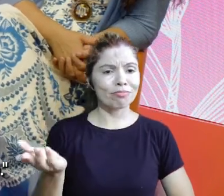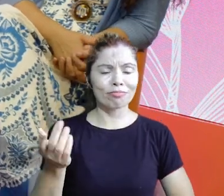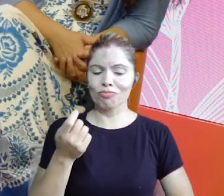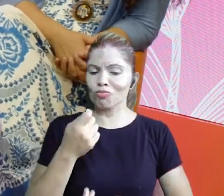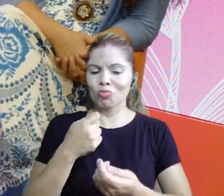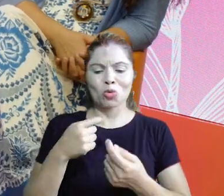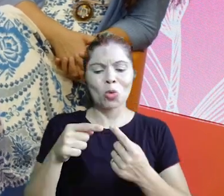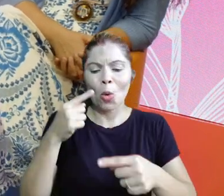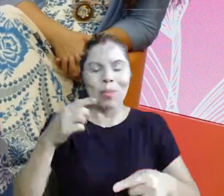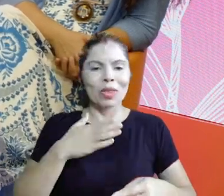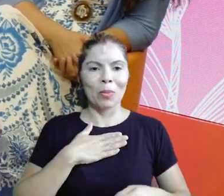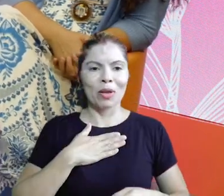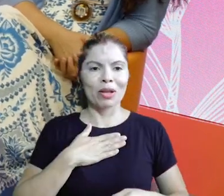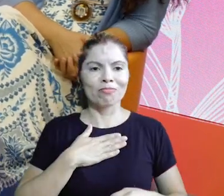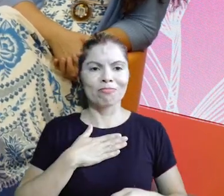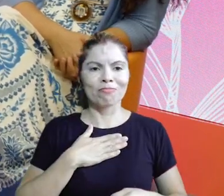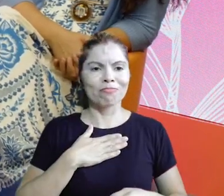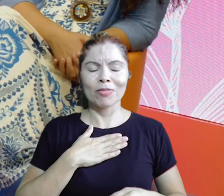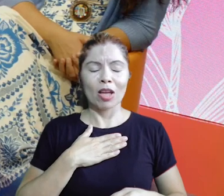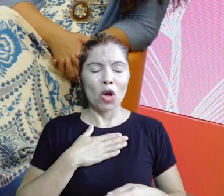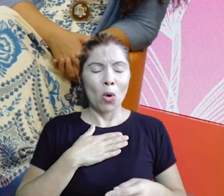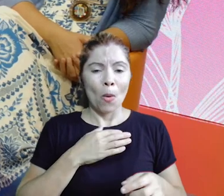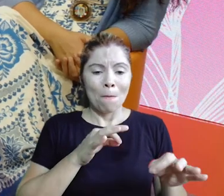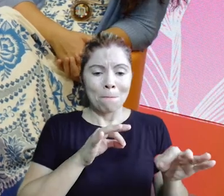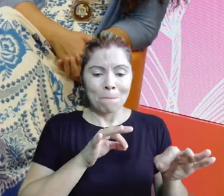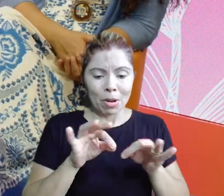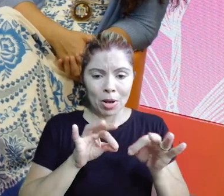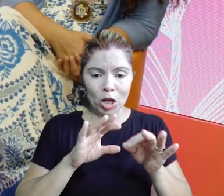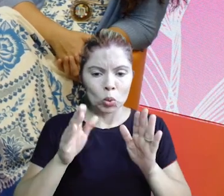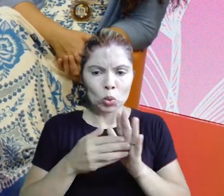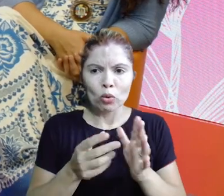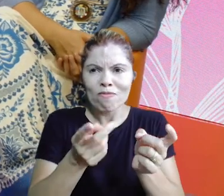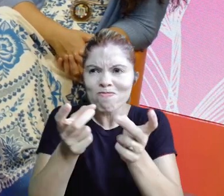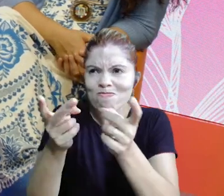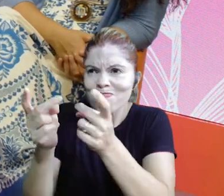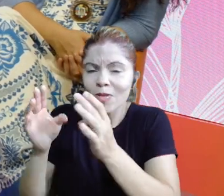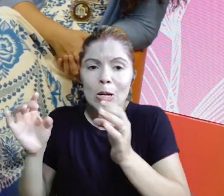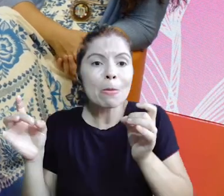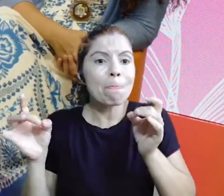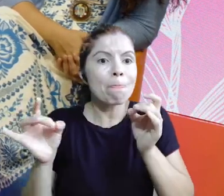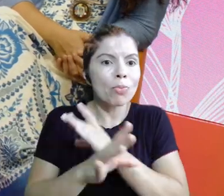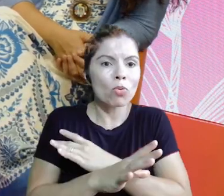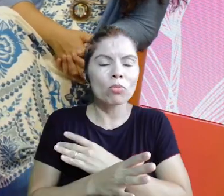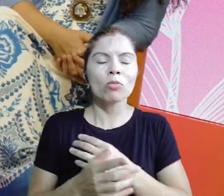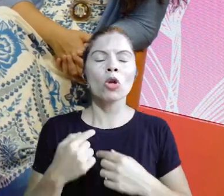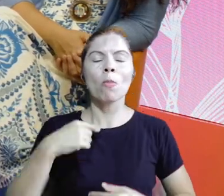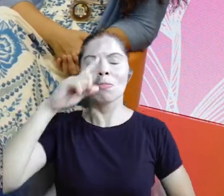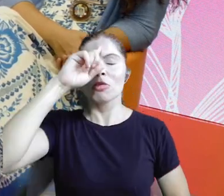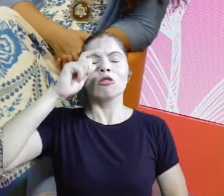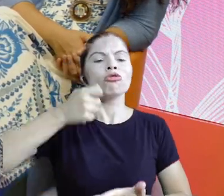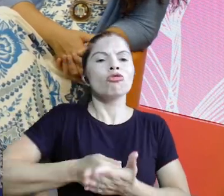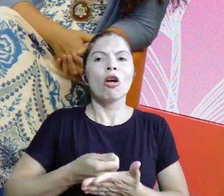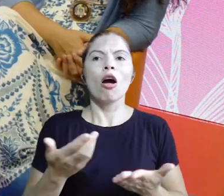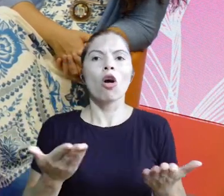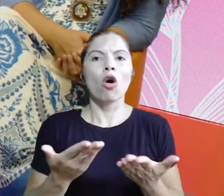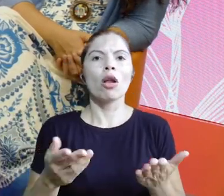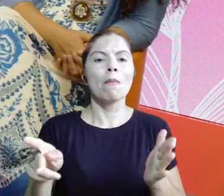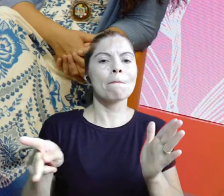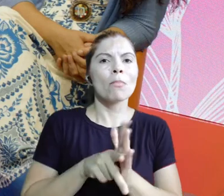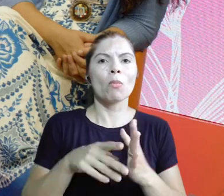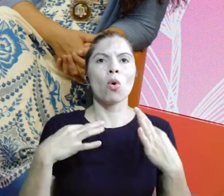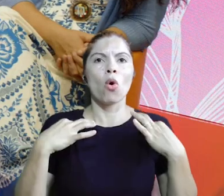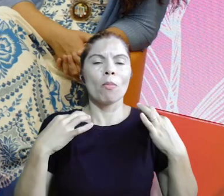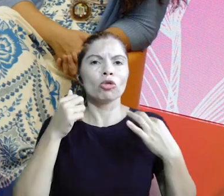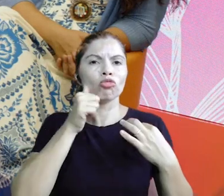negócio. E aí eu peguei tudo, liquidei tudo, as peças, bem de tudo. E aí eu falei assim, a partir de agora, minha vida